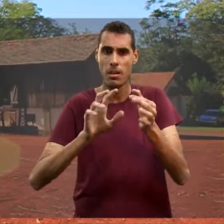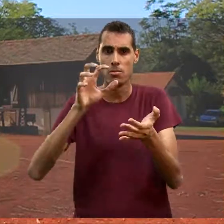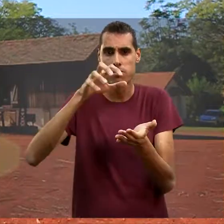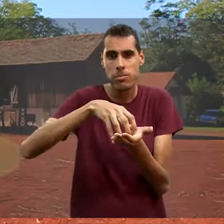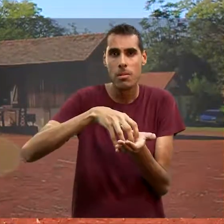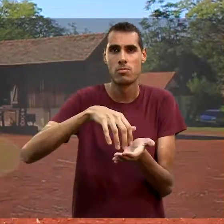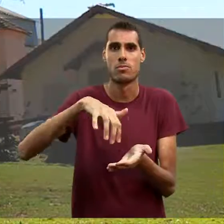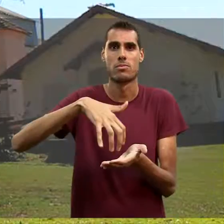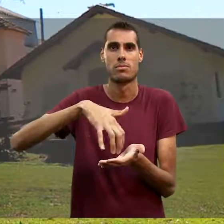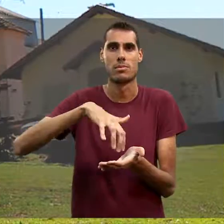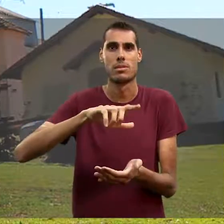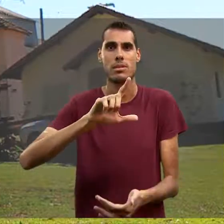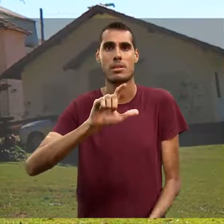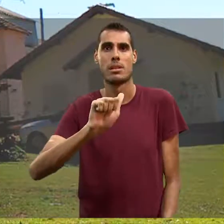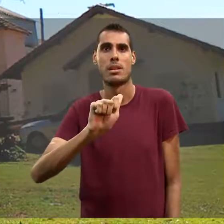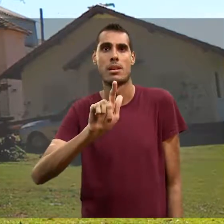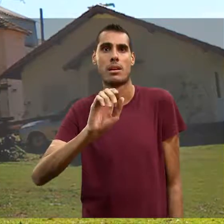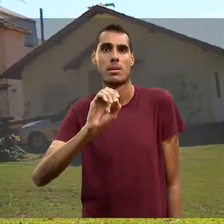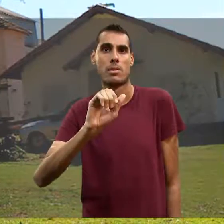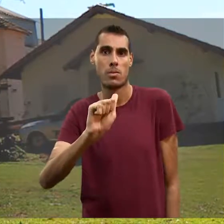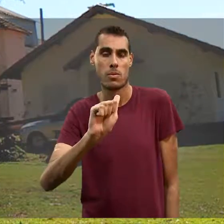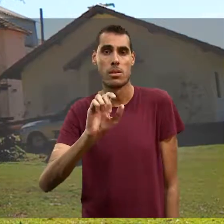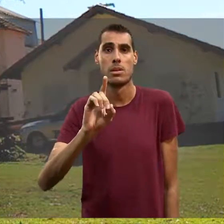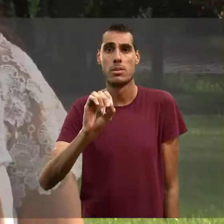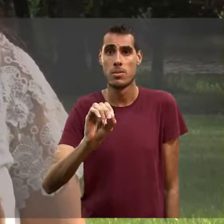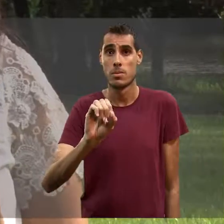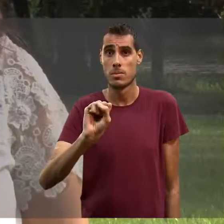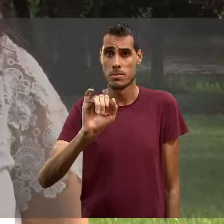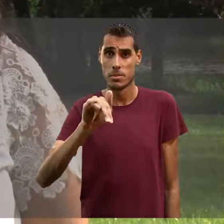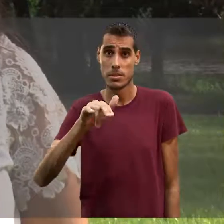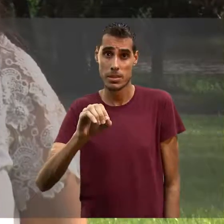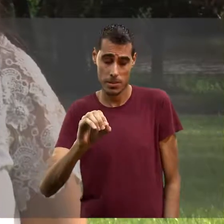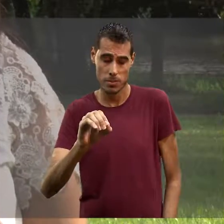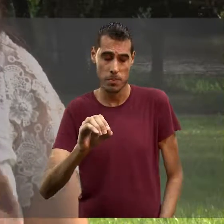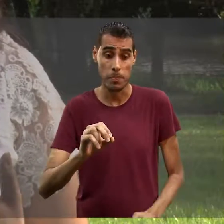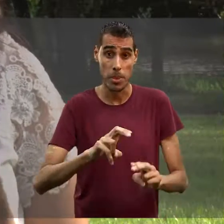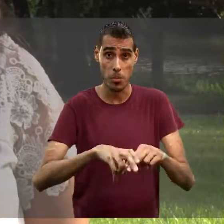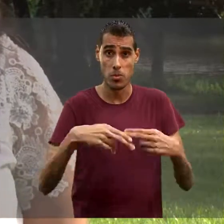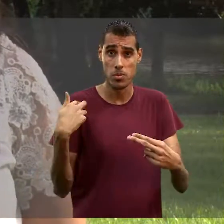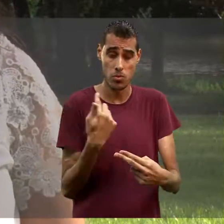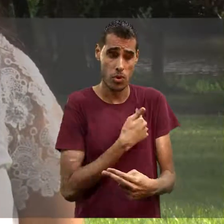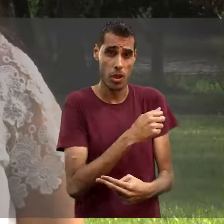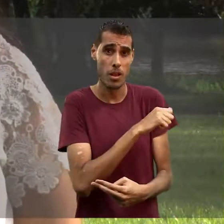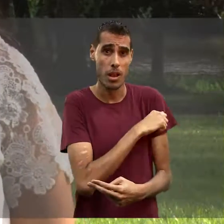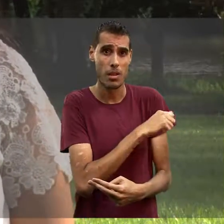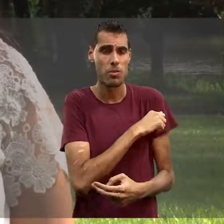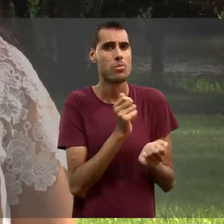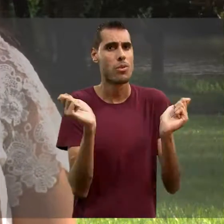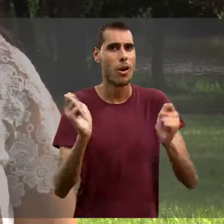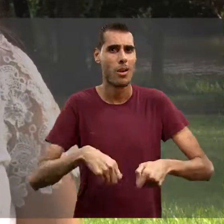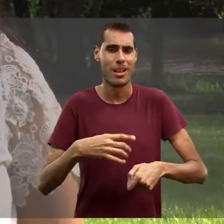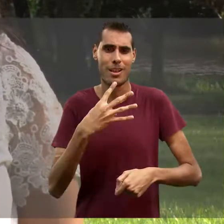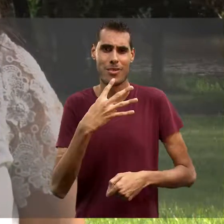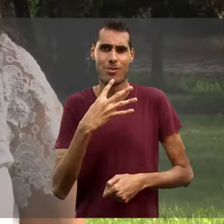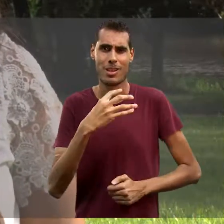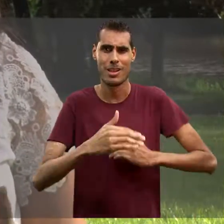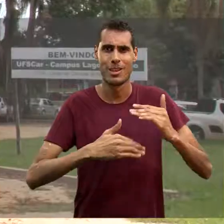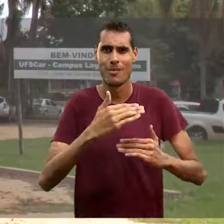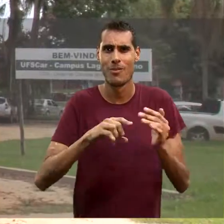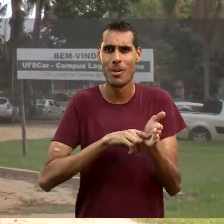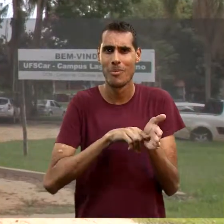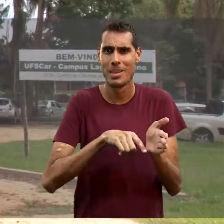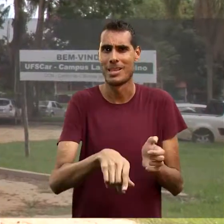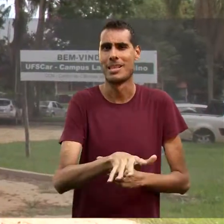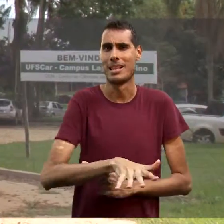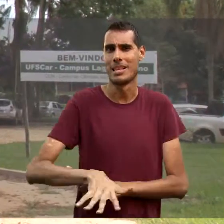Lagoa do Sino. Portanto, os nossos alunos terão condições de conhecer e de desenvolver pesquisas